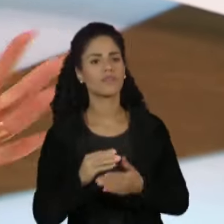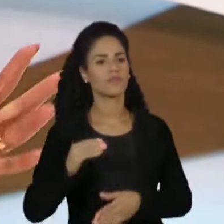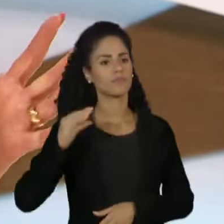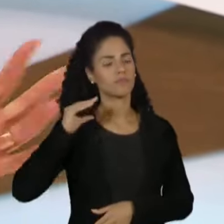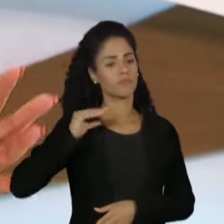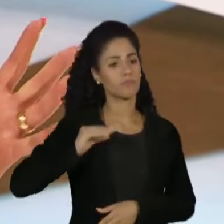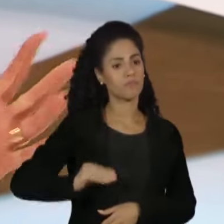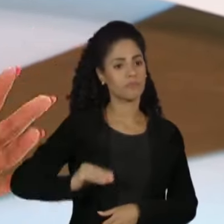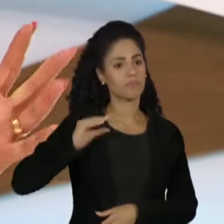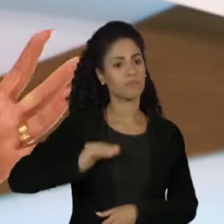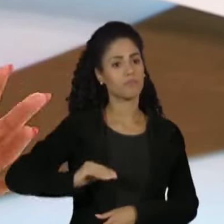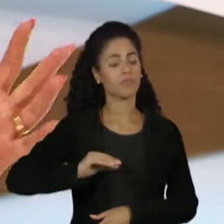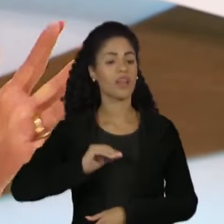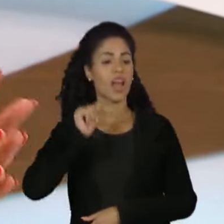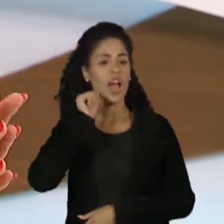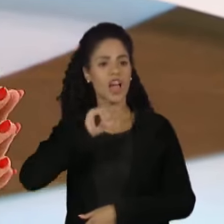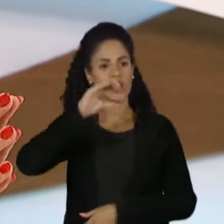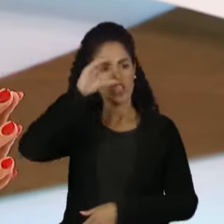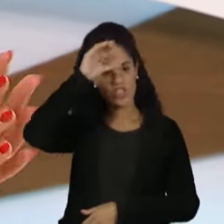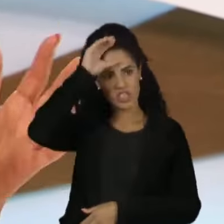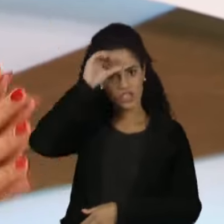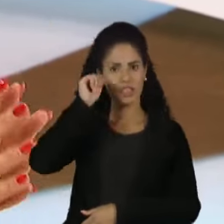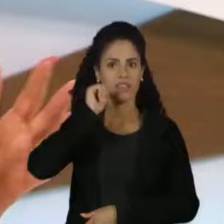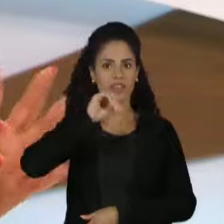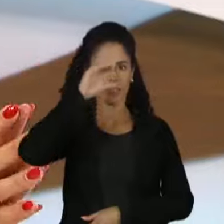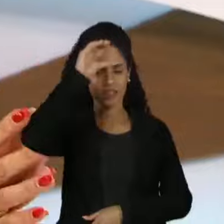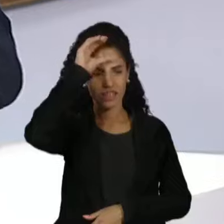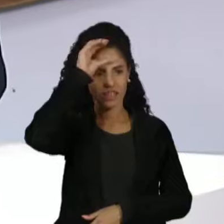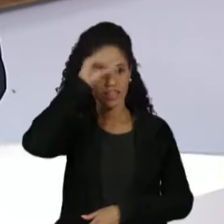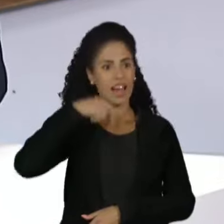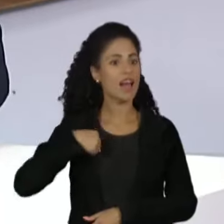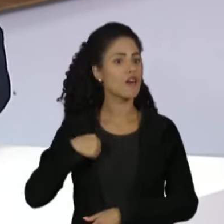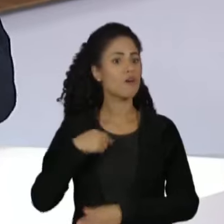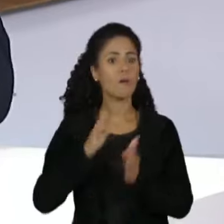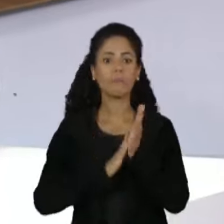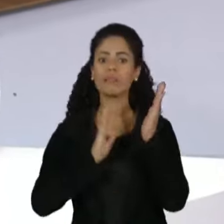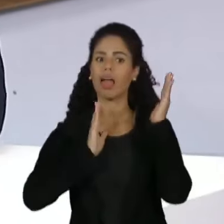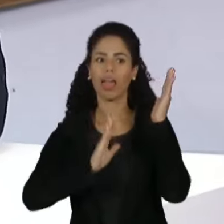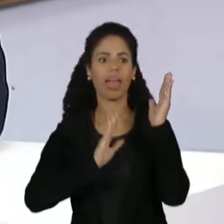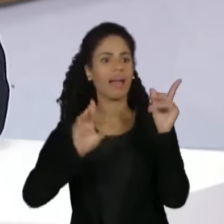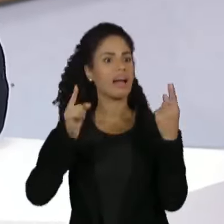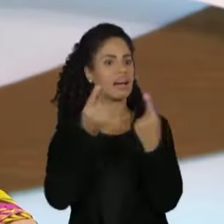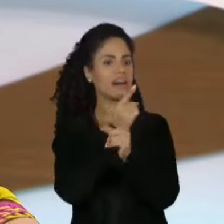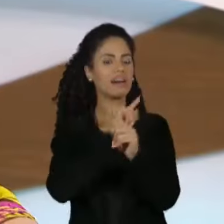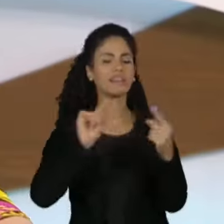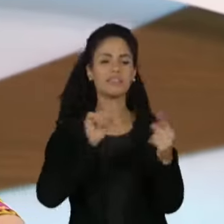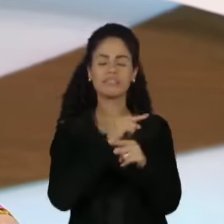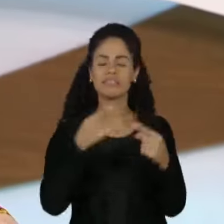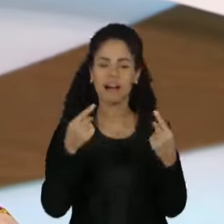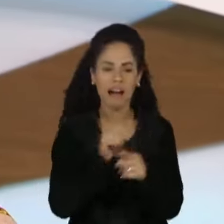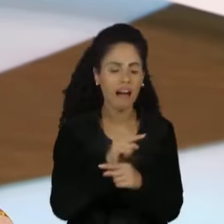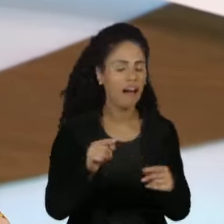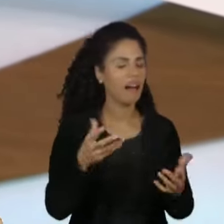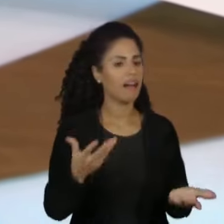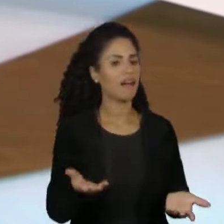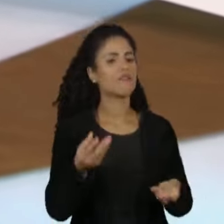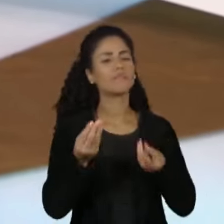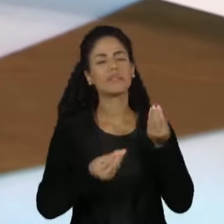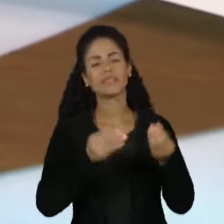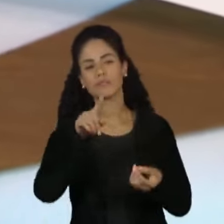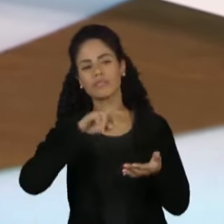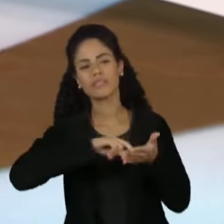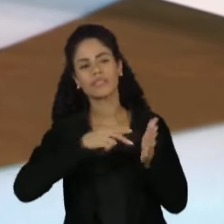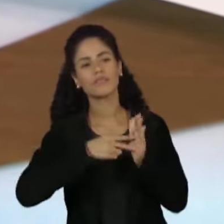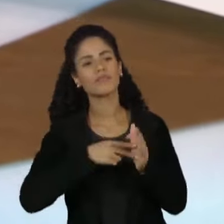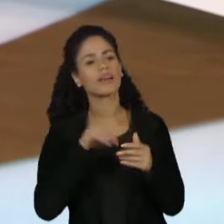au, au, au, tia Leila, bacalhau, au, au, bacalhau, gente. Mas sabe o que é isso?